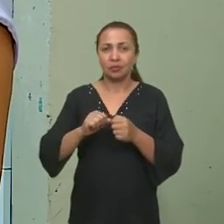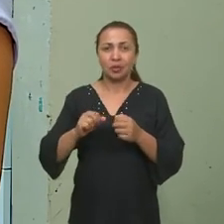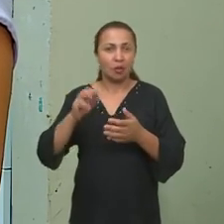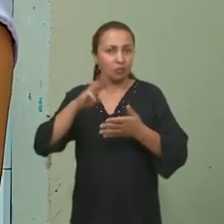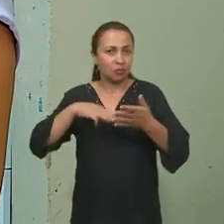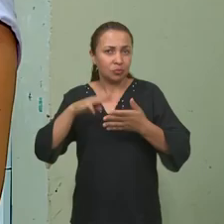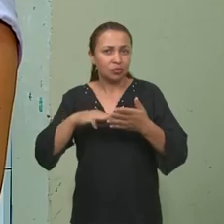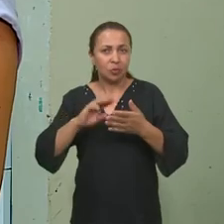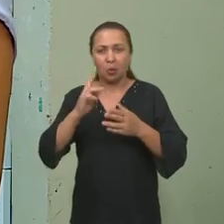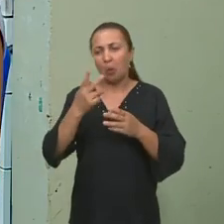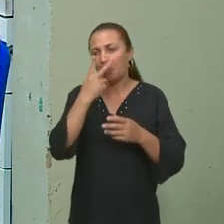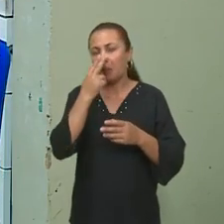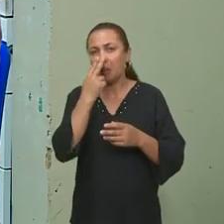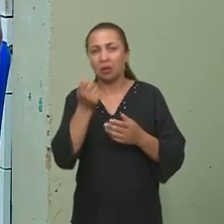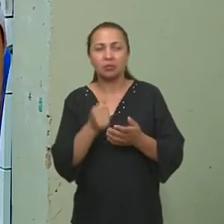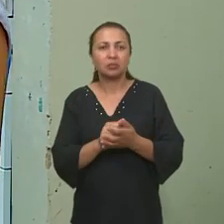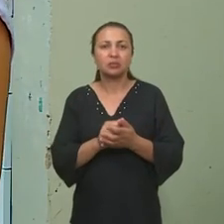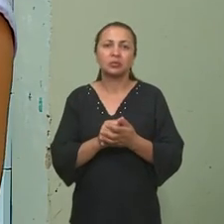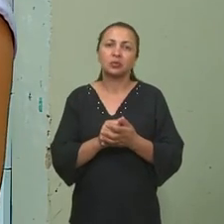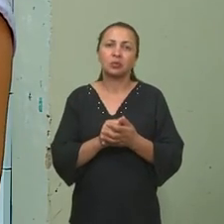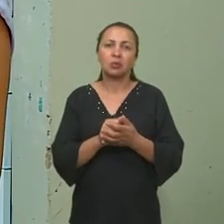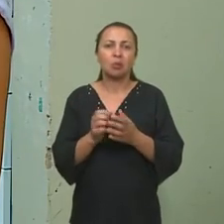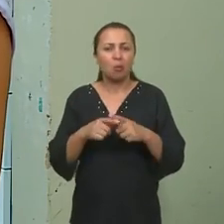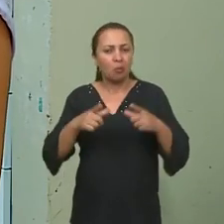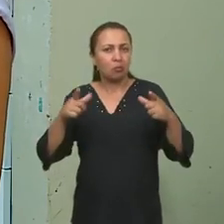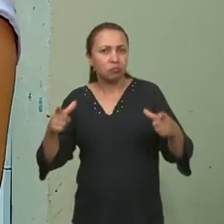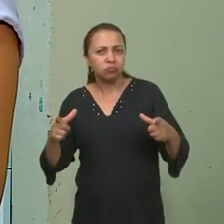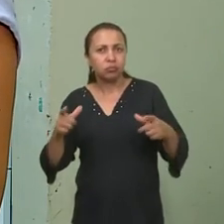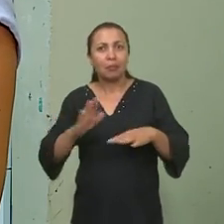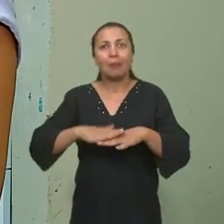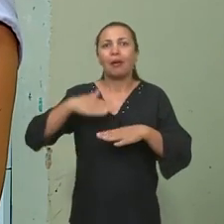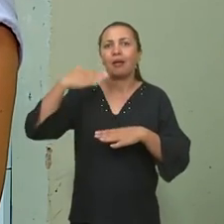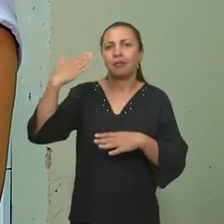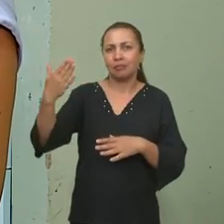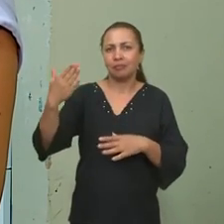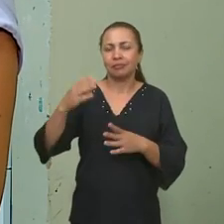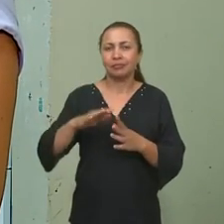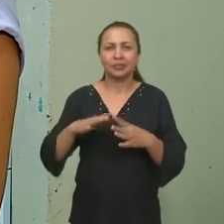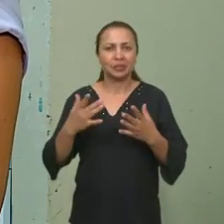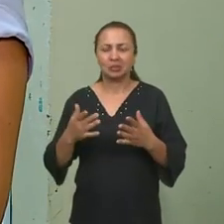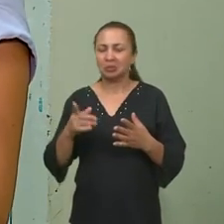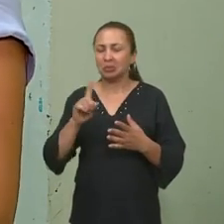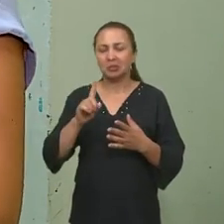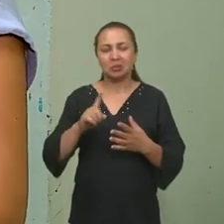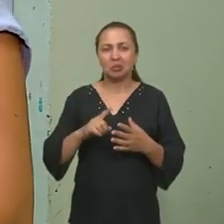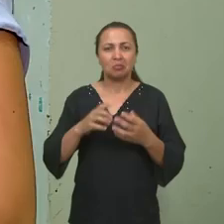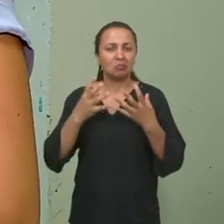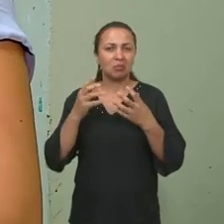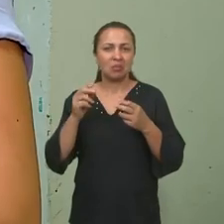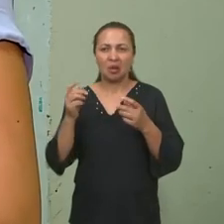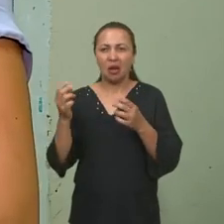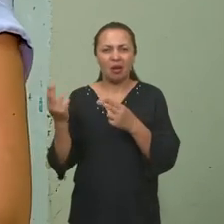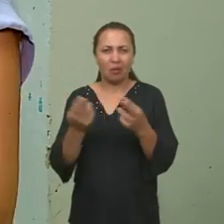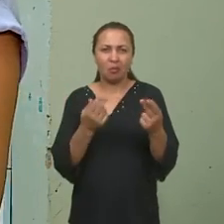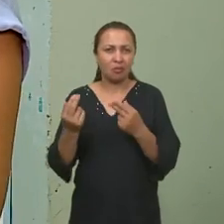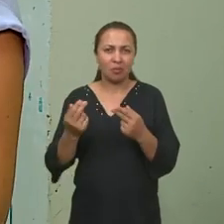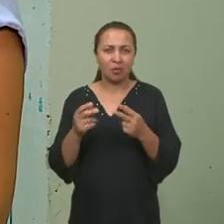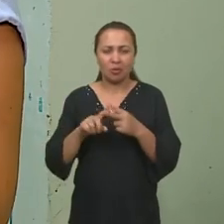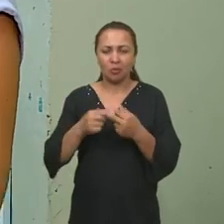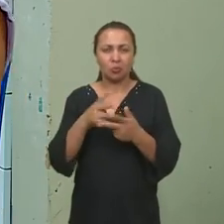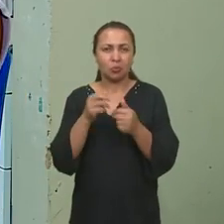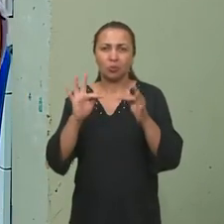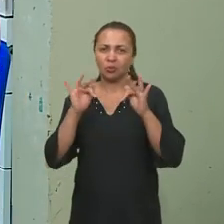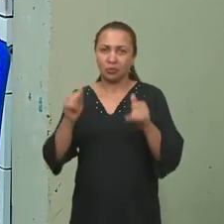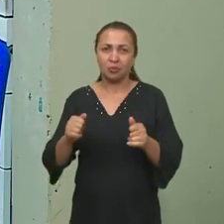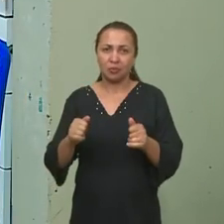materiais ou materiais similares com tamanhos bem maiores. E aí, isso não confere aos produtos finais